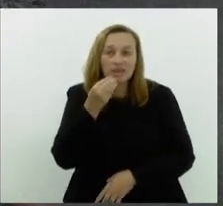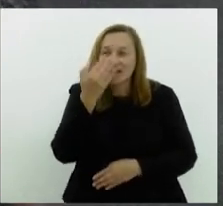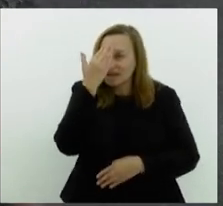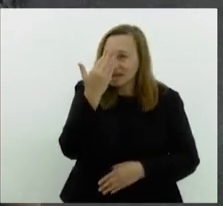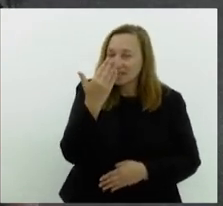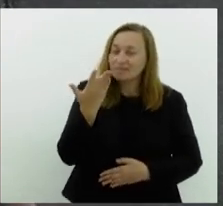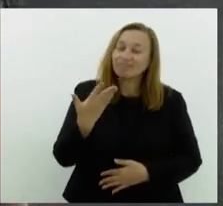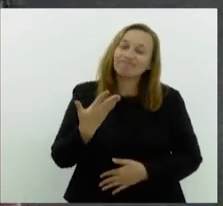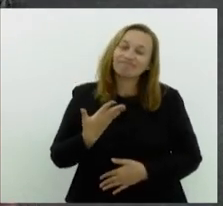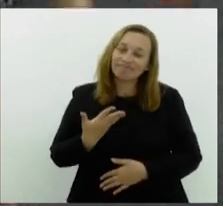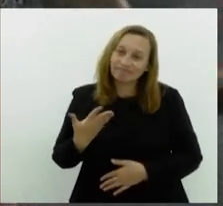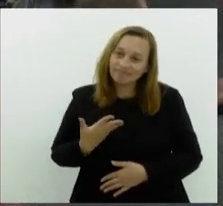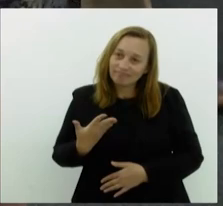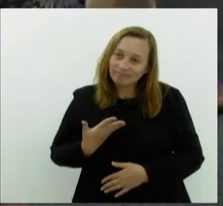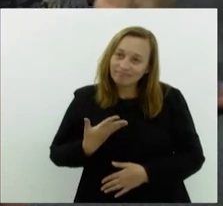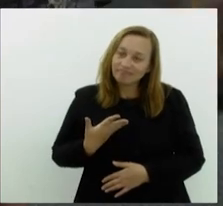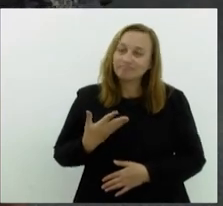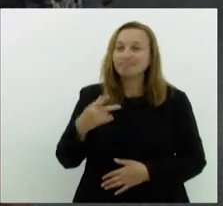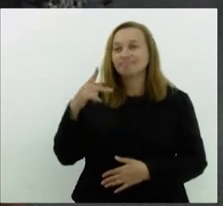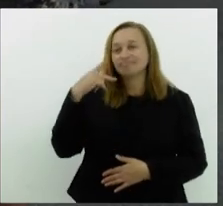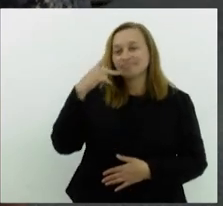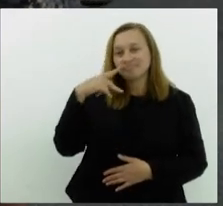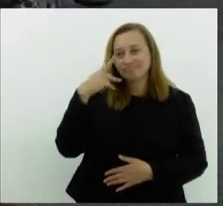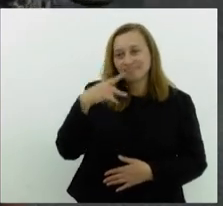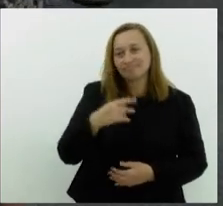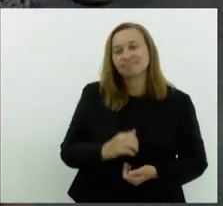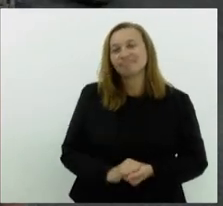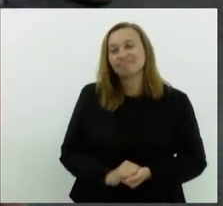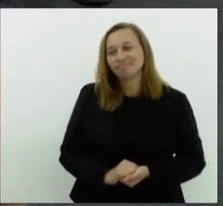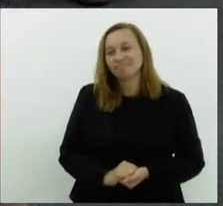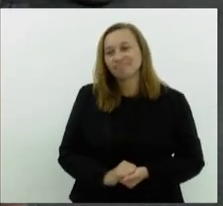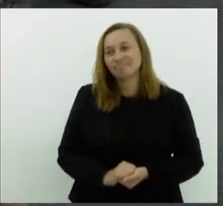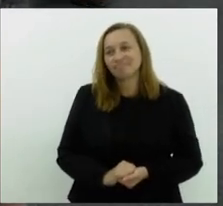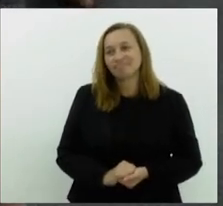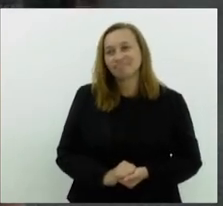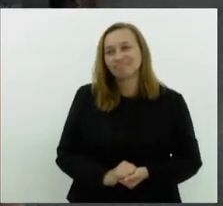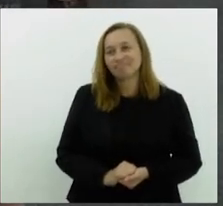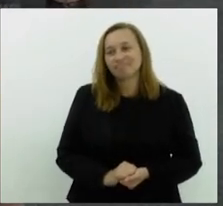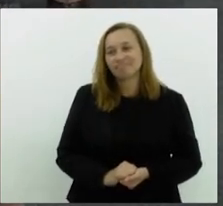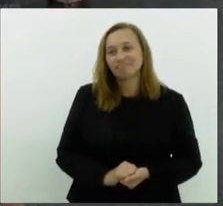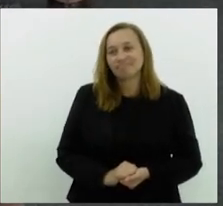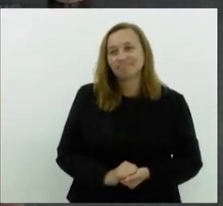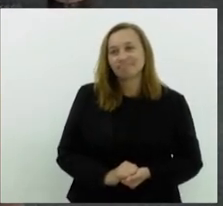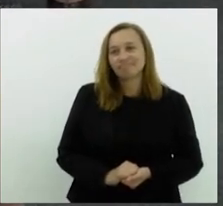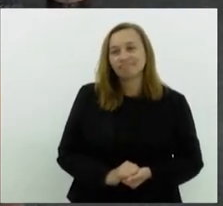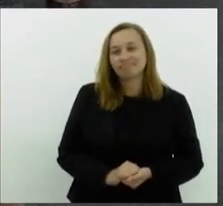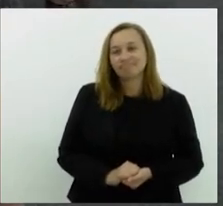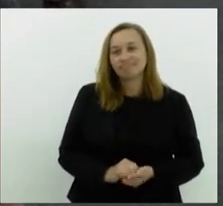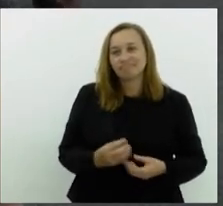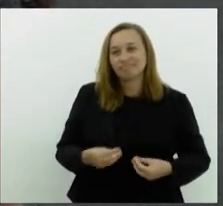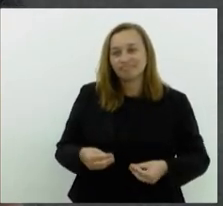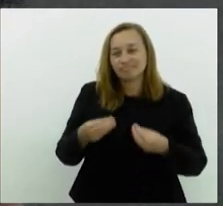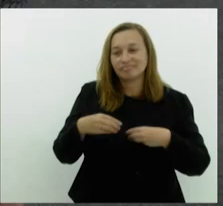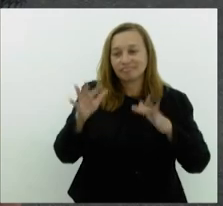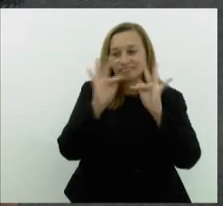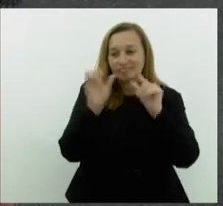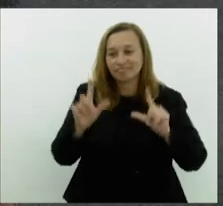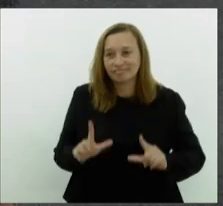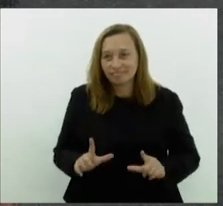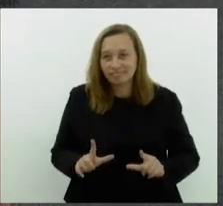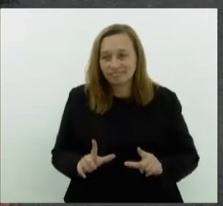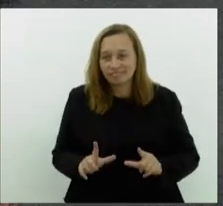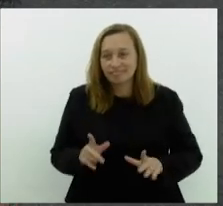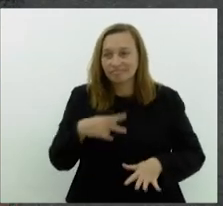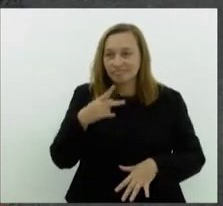os colegas aqui do parlamento, né, que nos encaminharam felicitações e dizer que a gente é muito